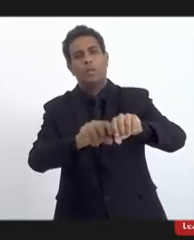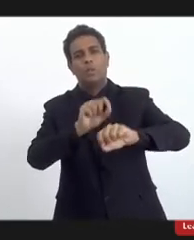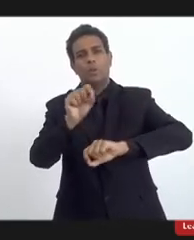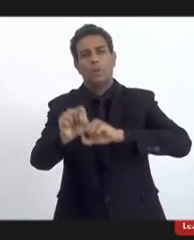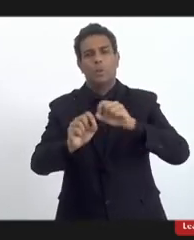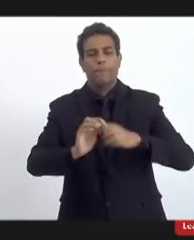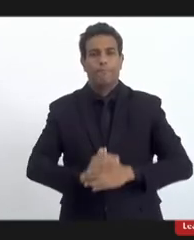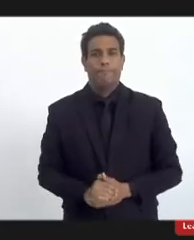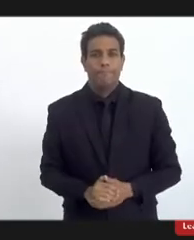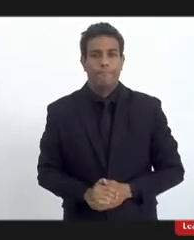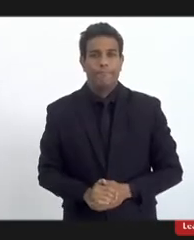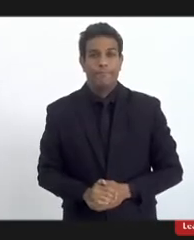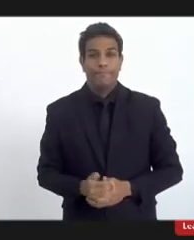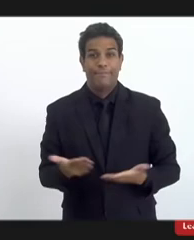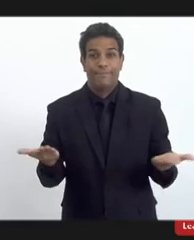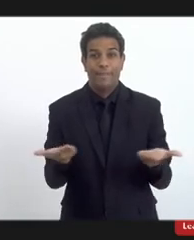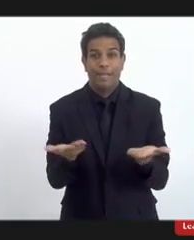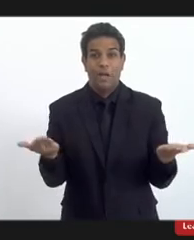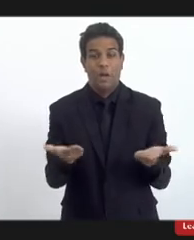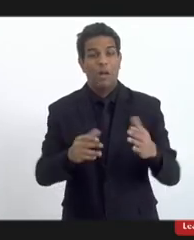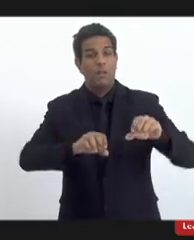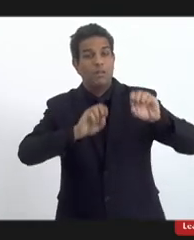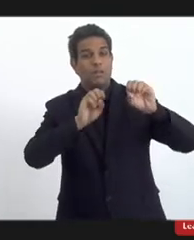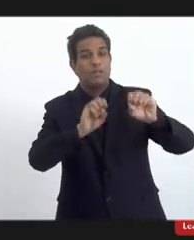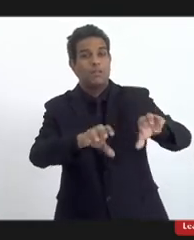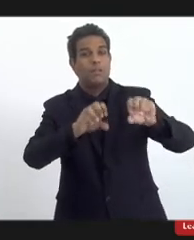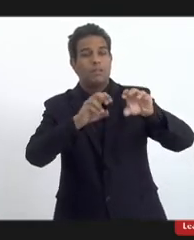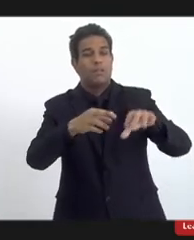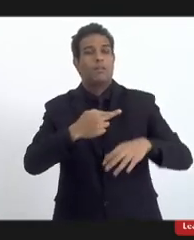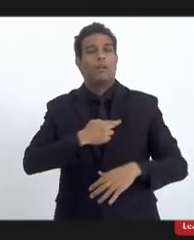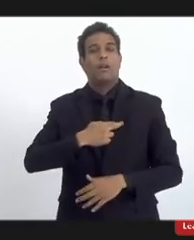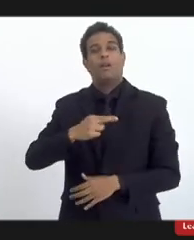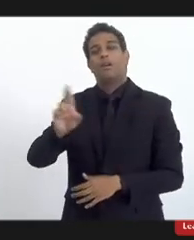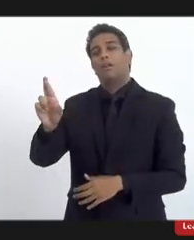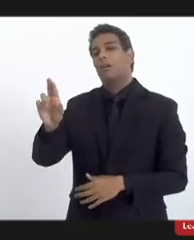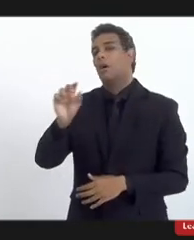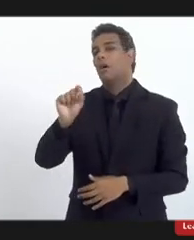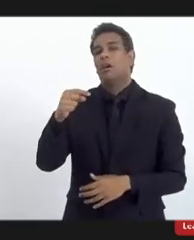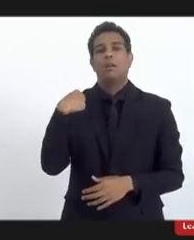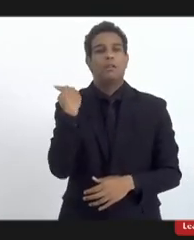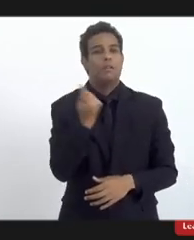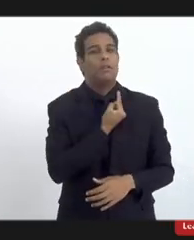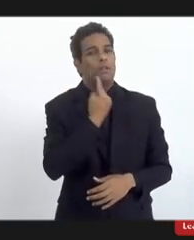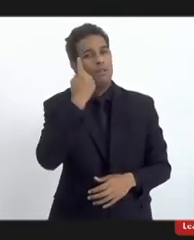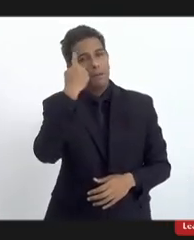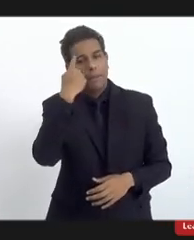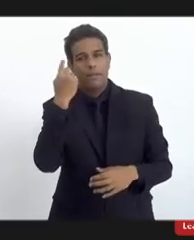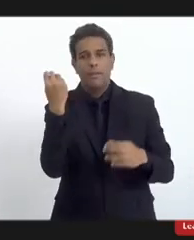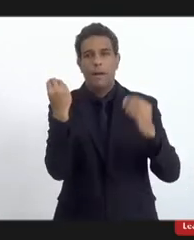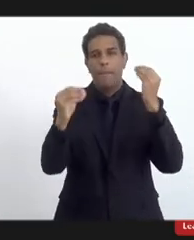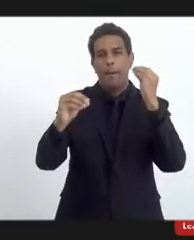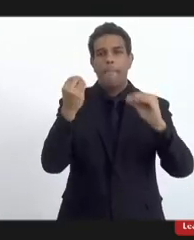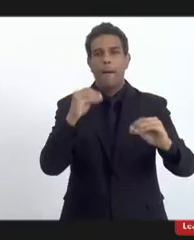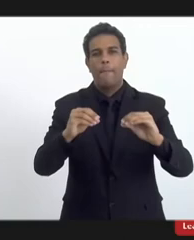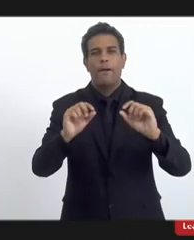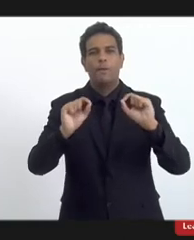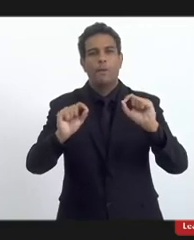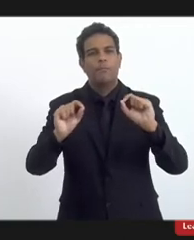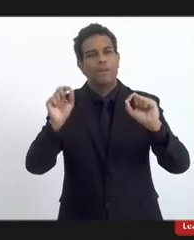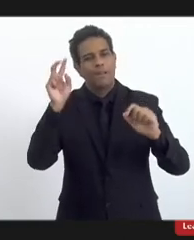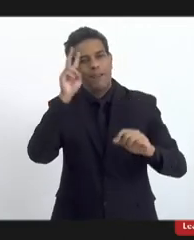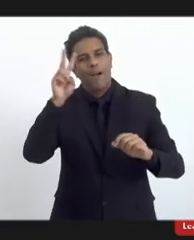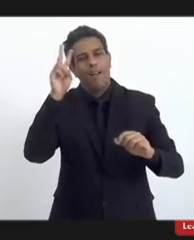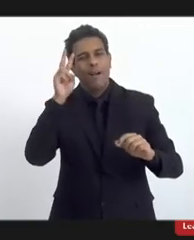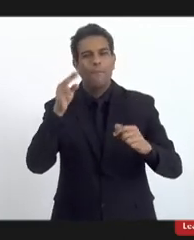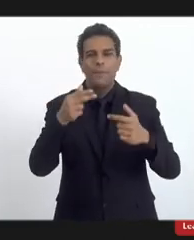seguinte, o ensino religioso, eu não sei, Marta, de cabeça, mas deve ter sido implantado, eu lembro vagamente,